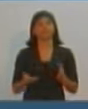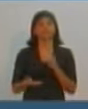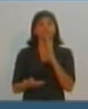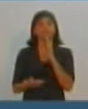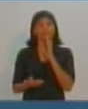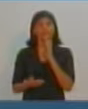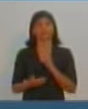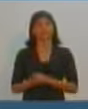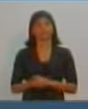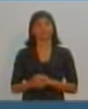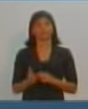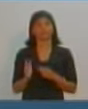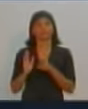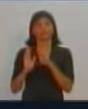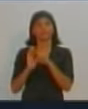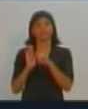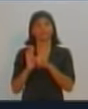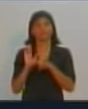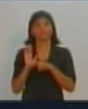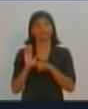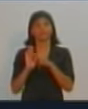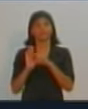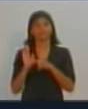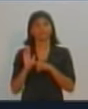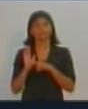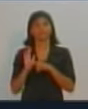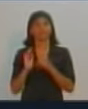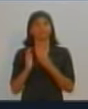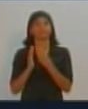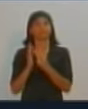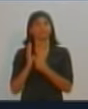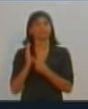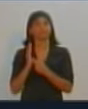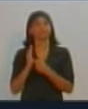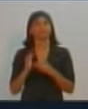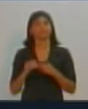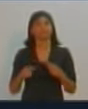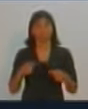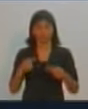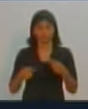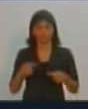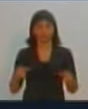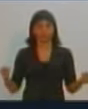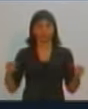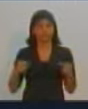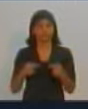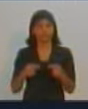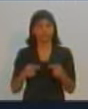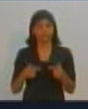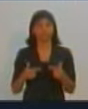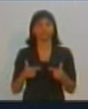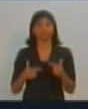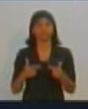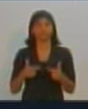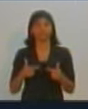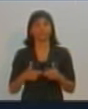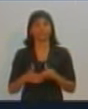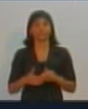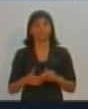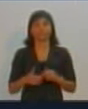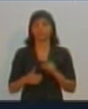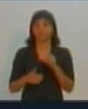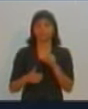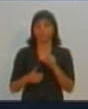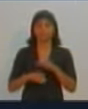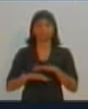as regras deste bloco. No terceiro bloco tem confronto direto entre os candidatos. O tema é livre e a